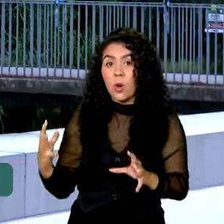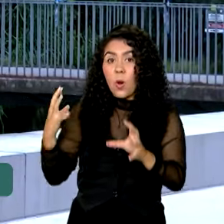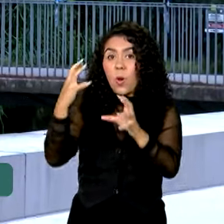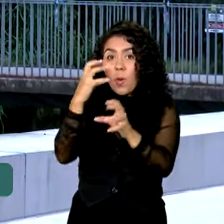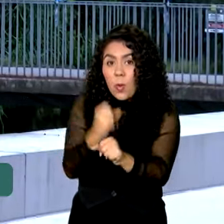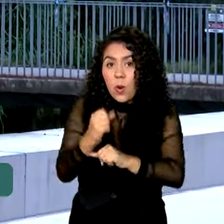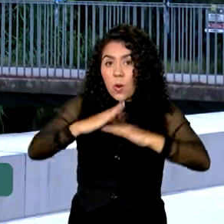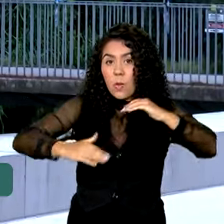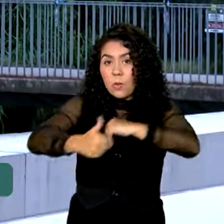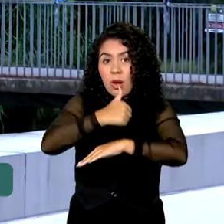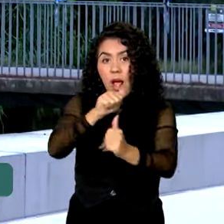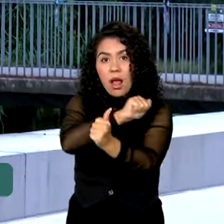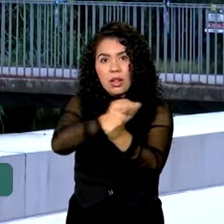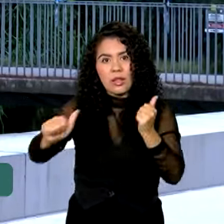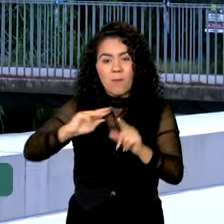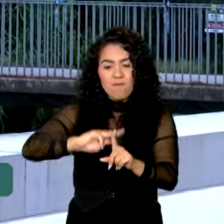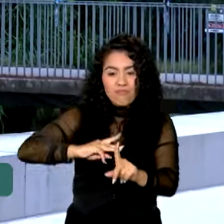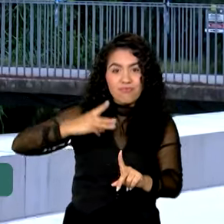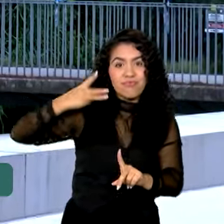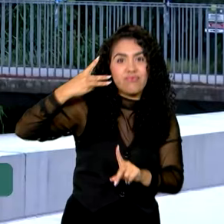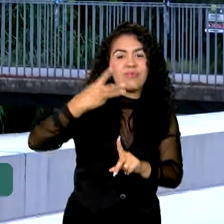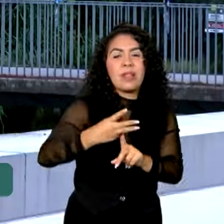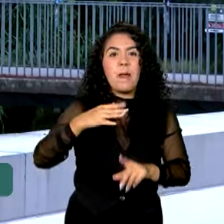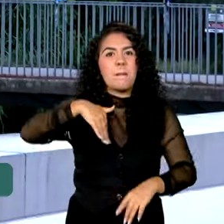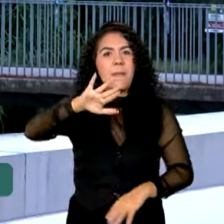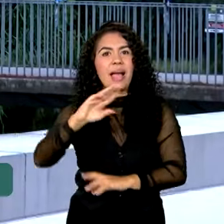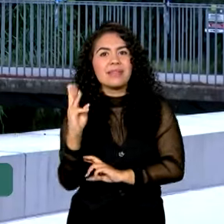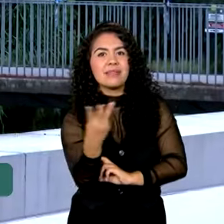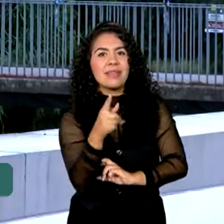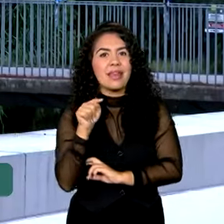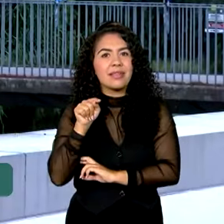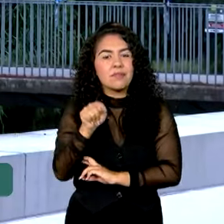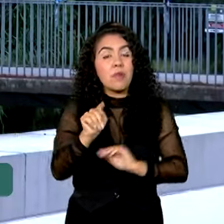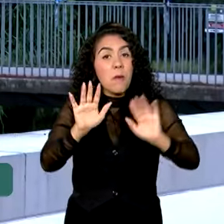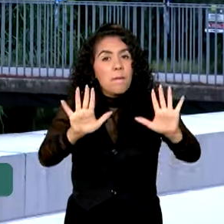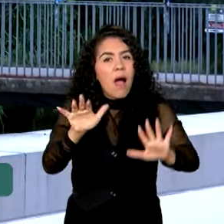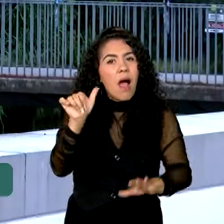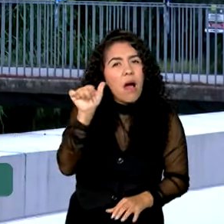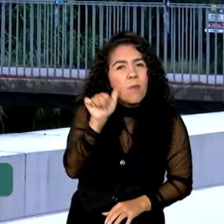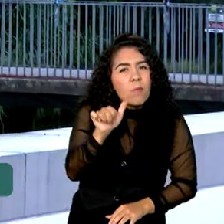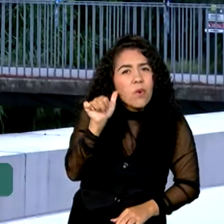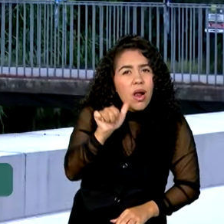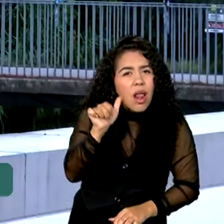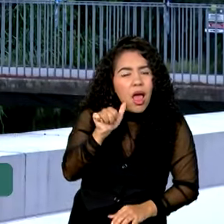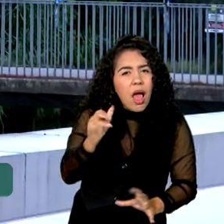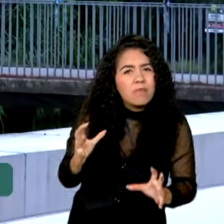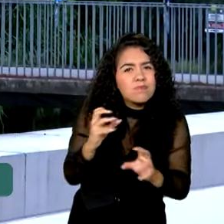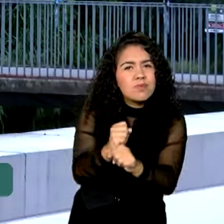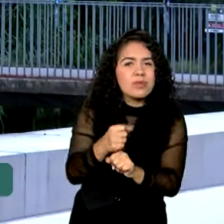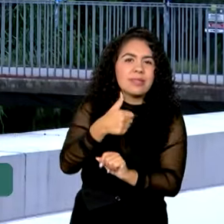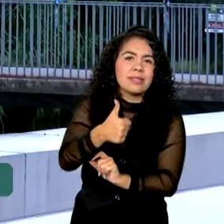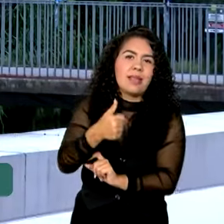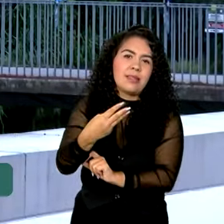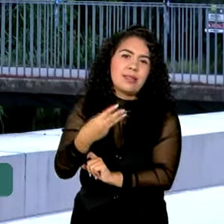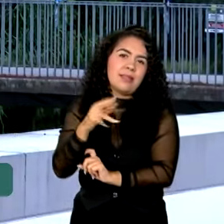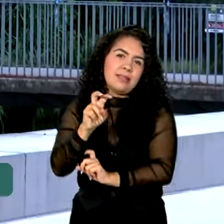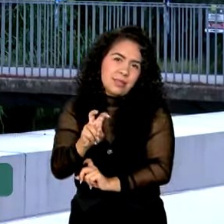atletas triplicou. Foram mais de 3 mil, mas as mulheres foram apenas 135.